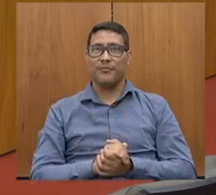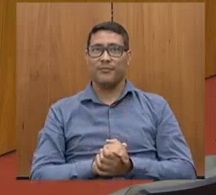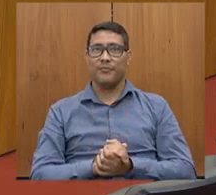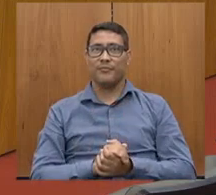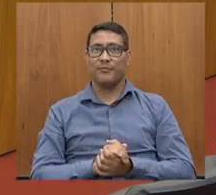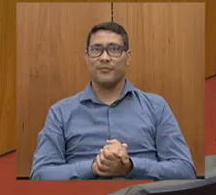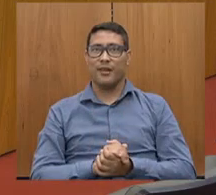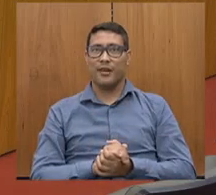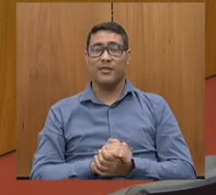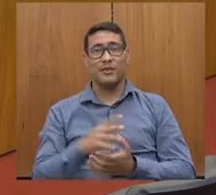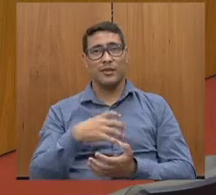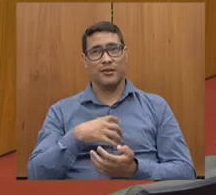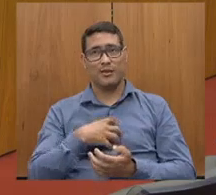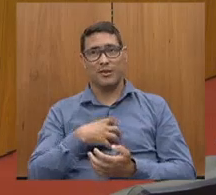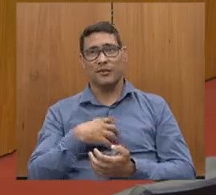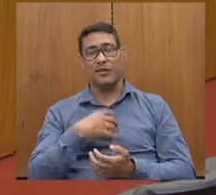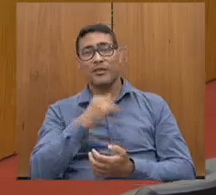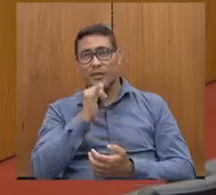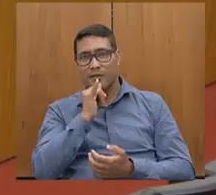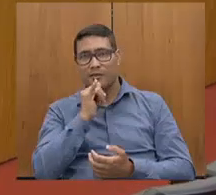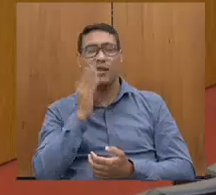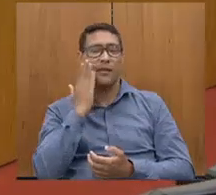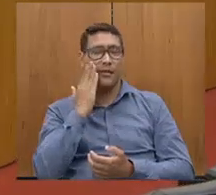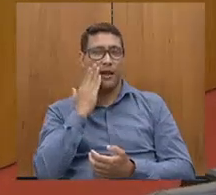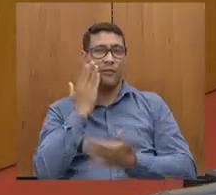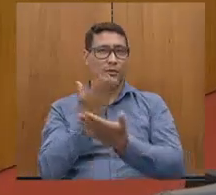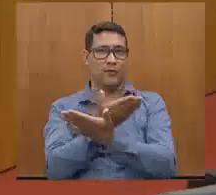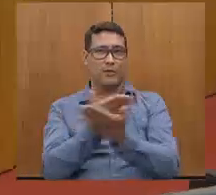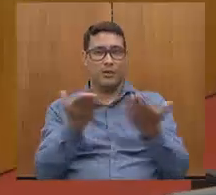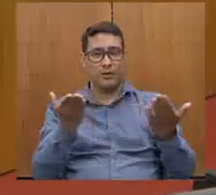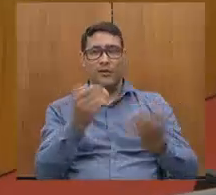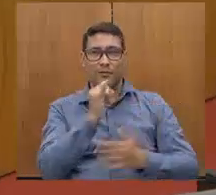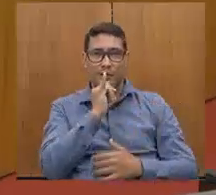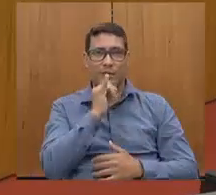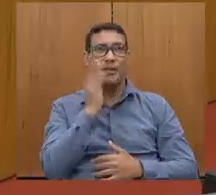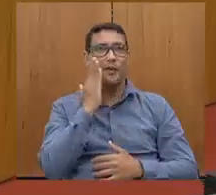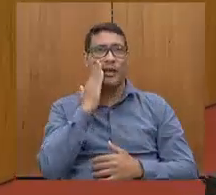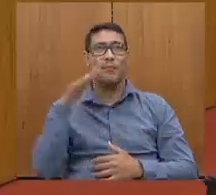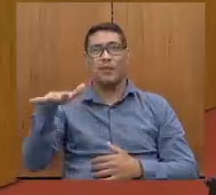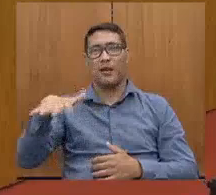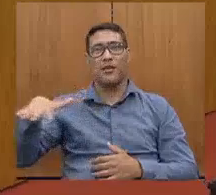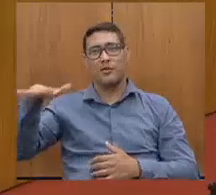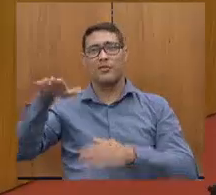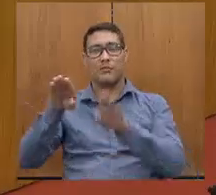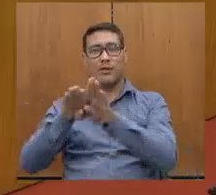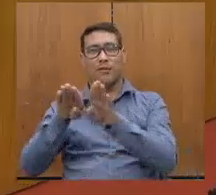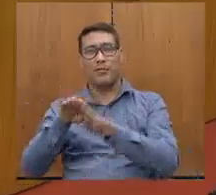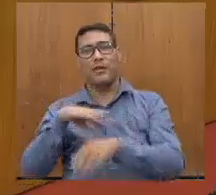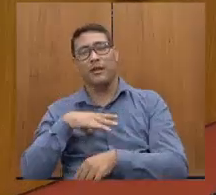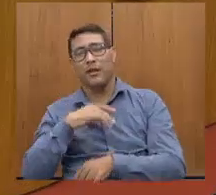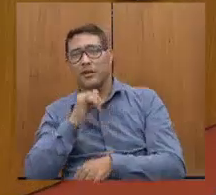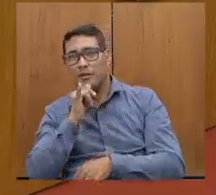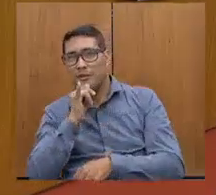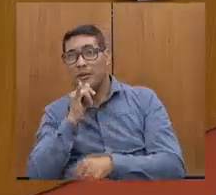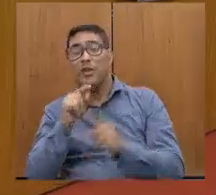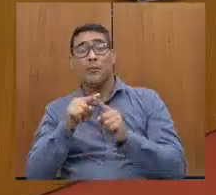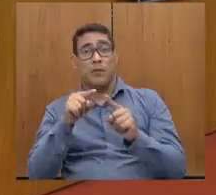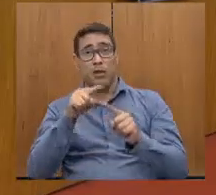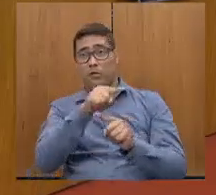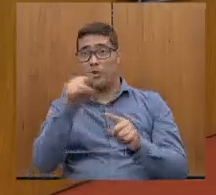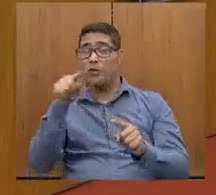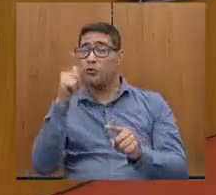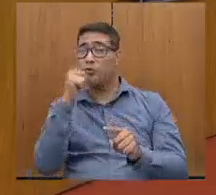a gente fica triste, eu sei que vocês estão tristes, a região está triste, mas, ao mesmo tempo, alegre, porque ele deixa uma marca,